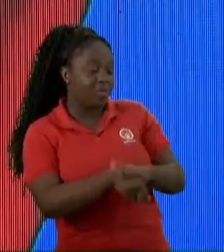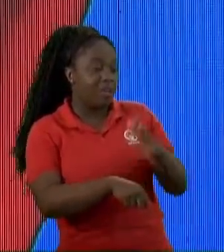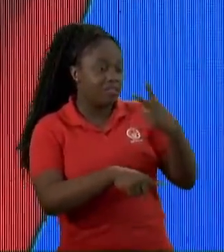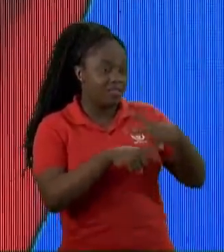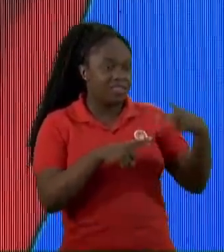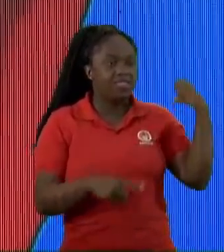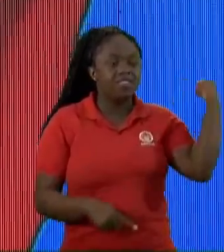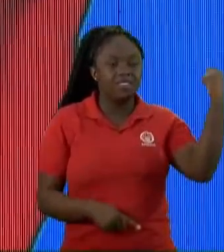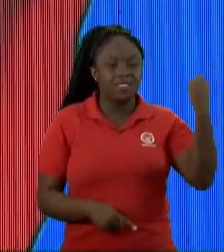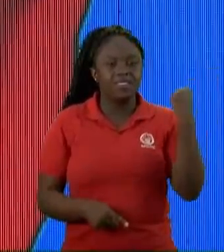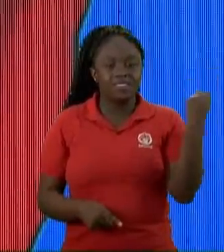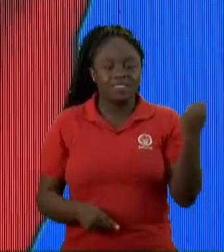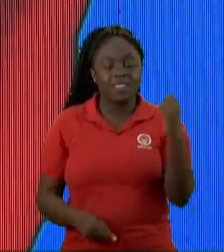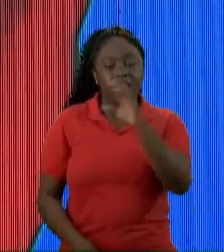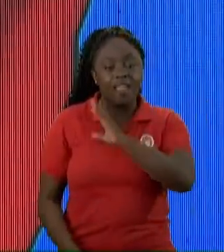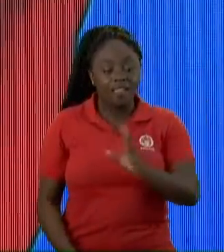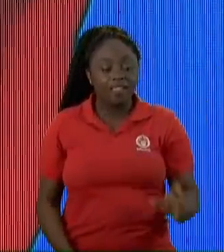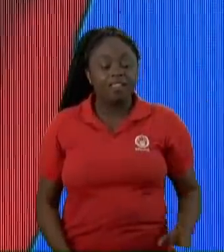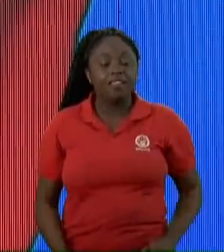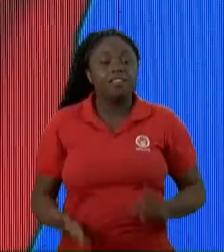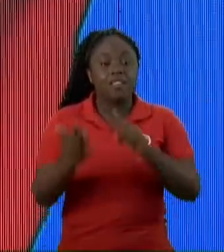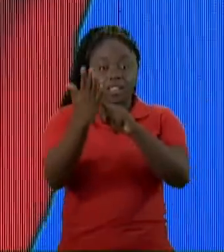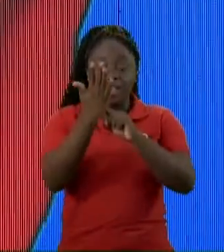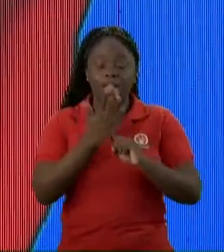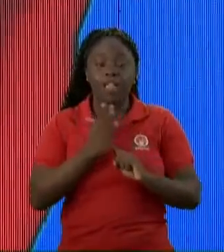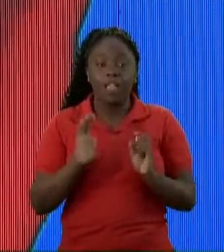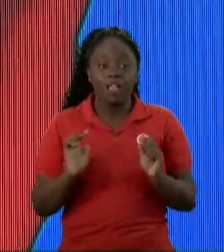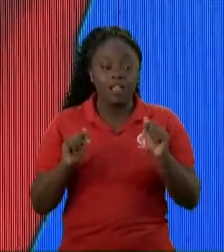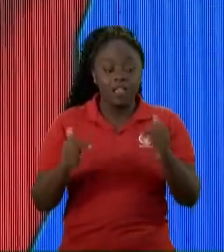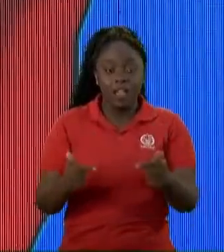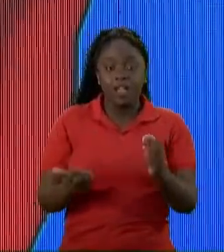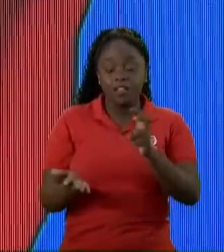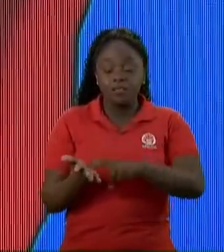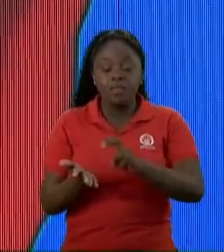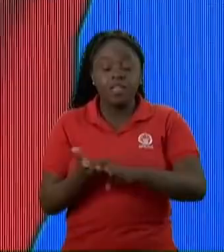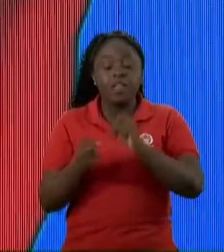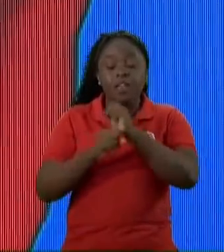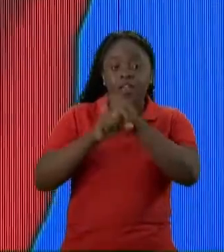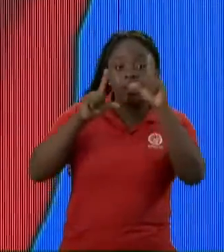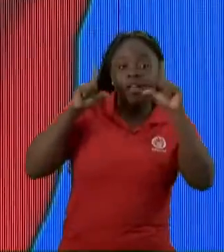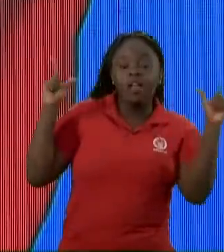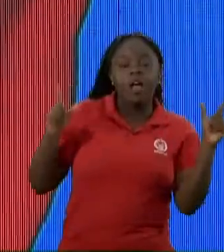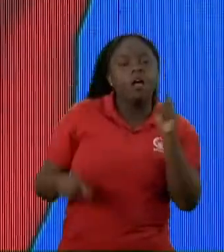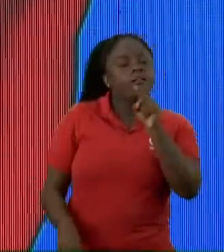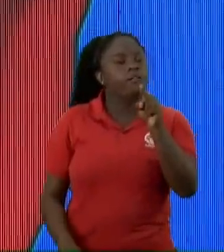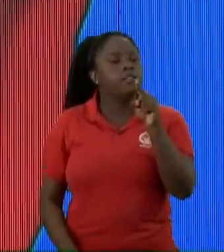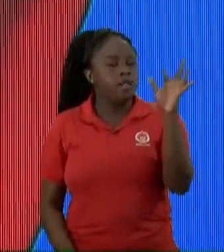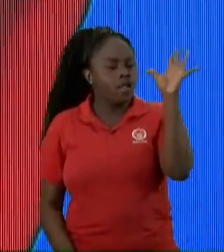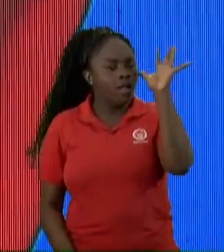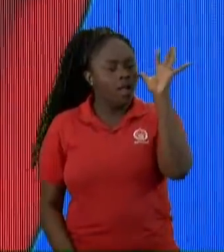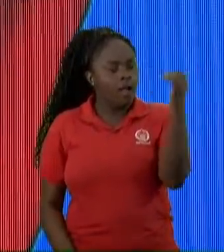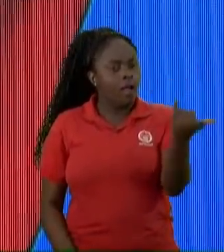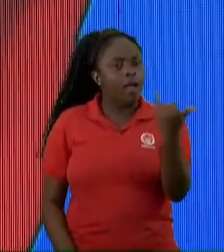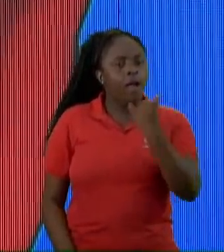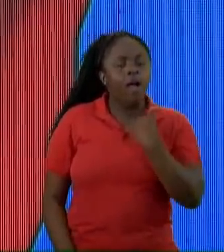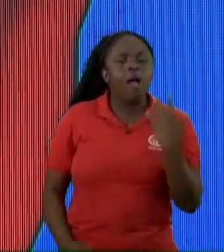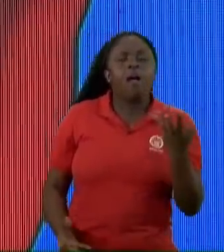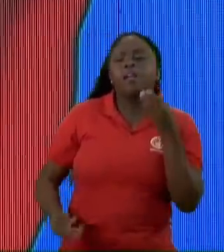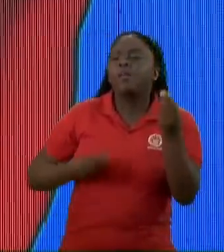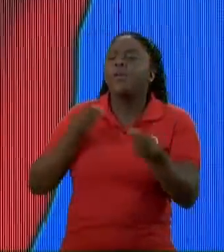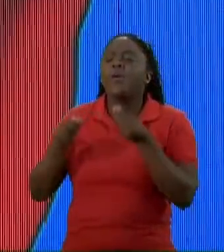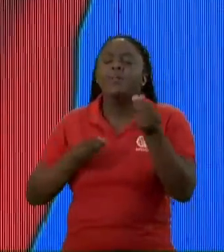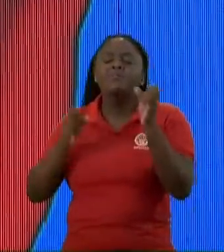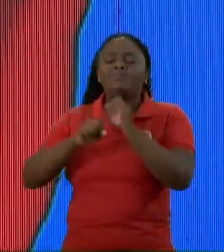É isso que me define É isso que me faz levantar Amanhã de manhã Ei você que está me assistindo Dizendo Como eu vou